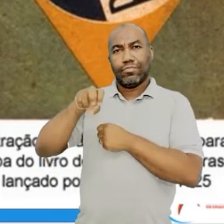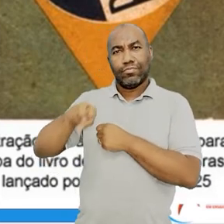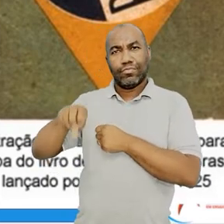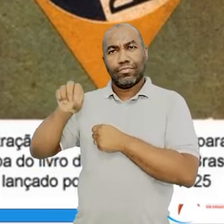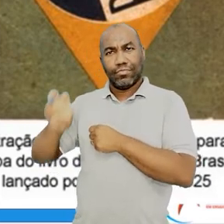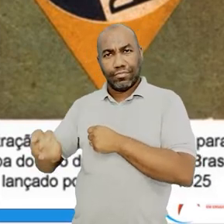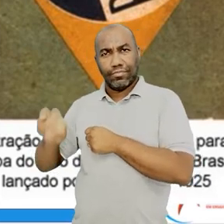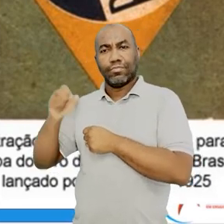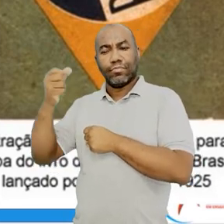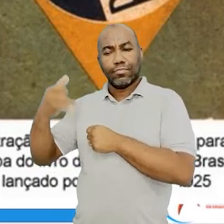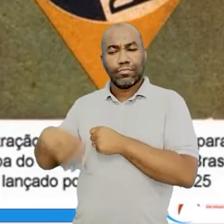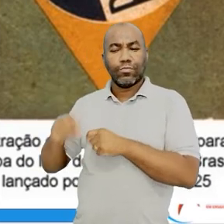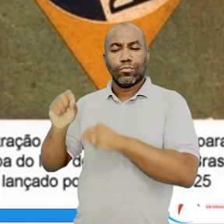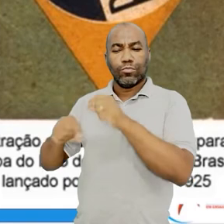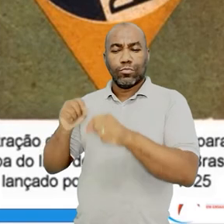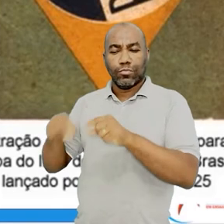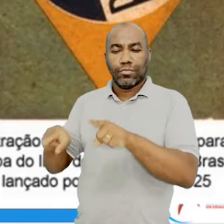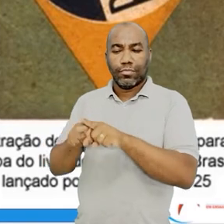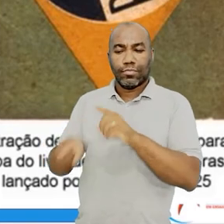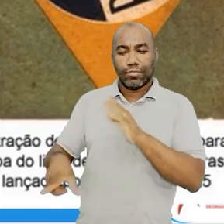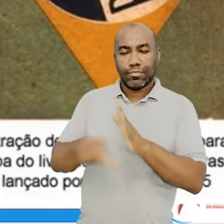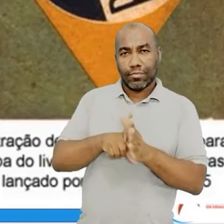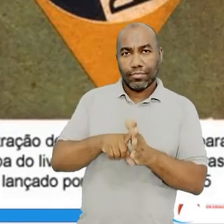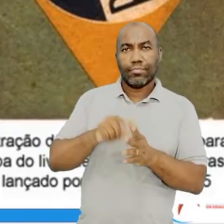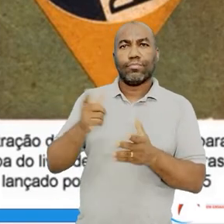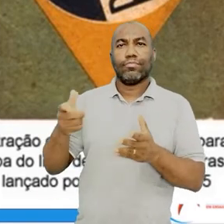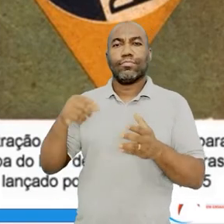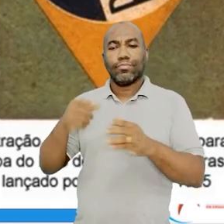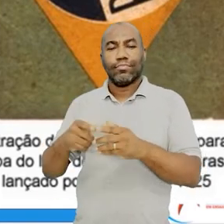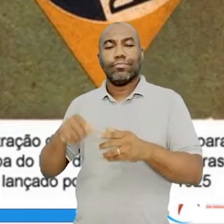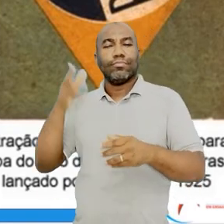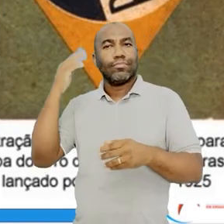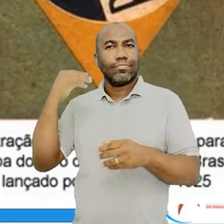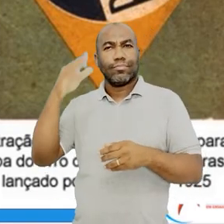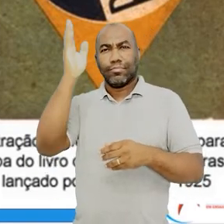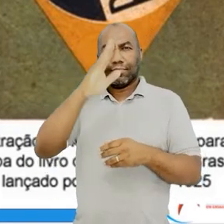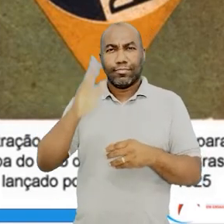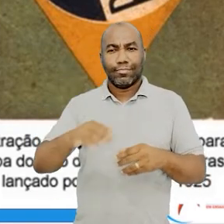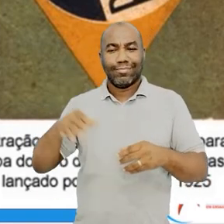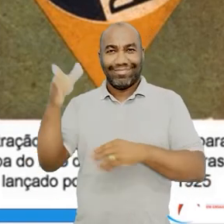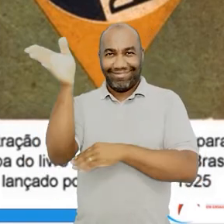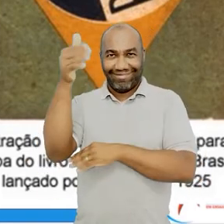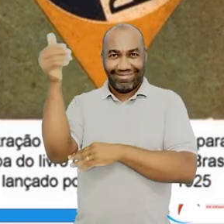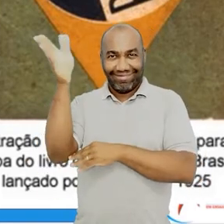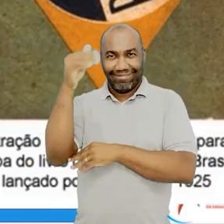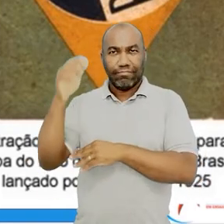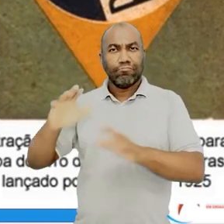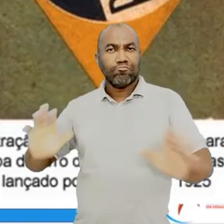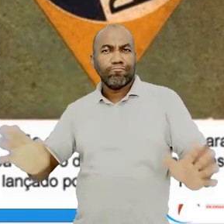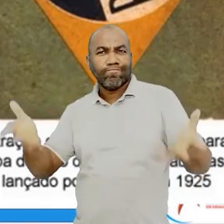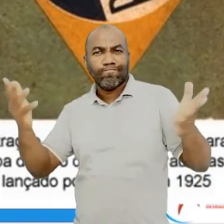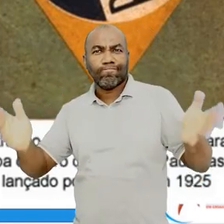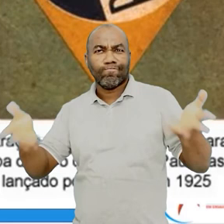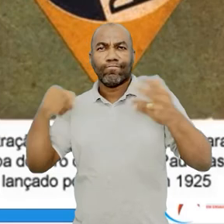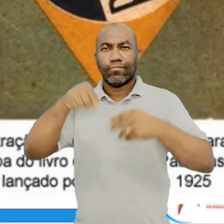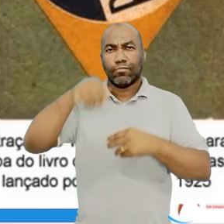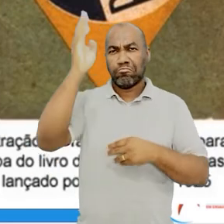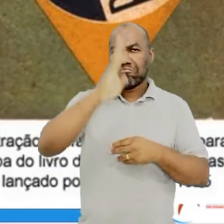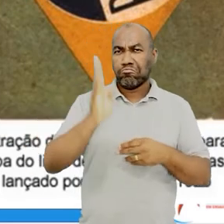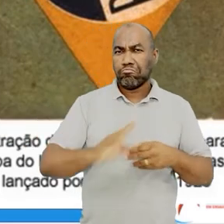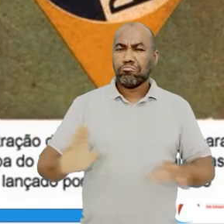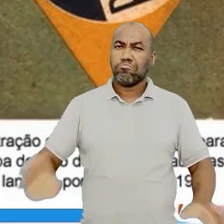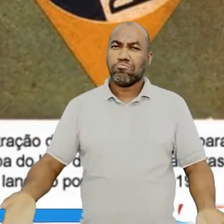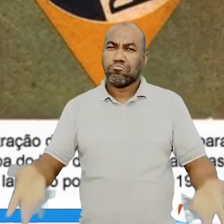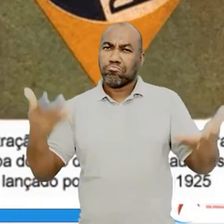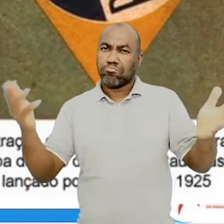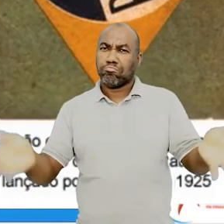A ideia é o engrandecimento da cultura brasileira, certo? Mas ele quer engrandecer essa cultura brasileira mostrando ela